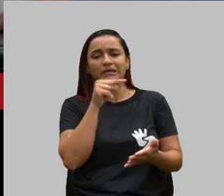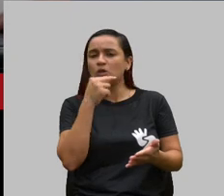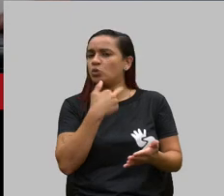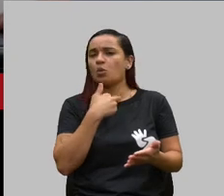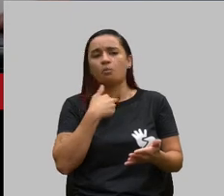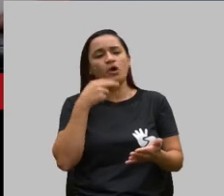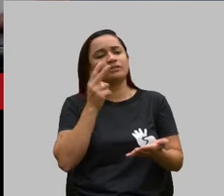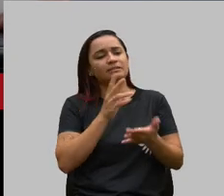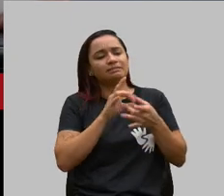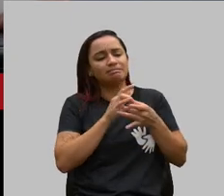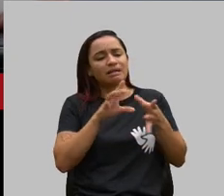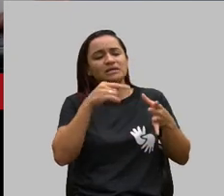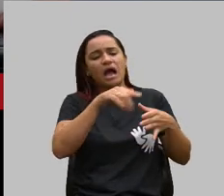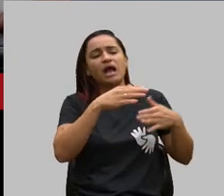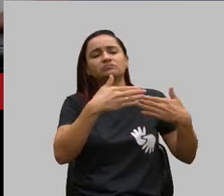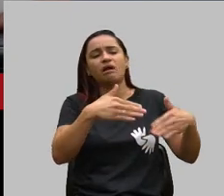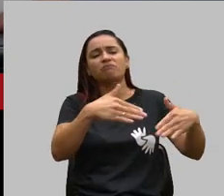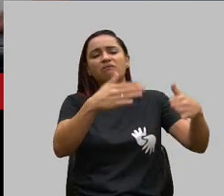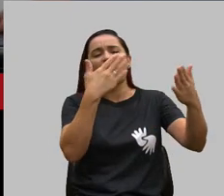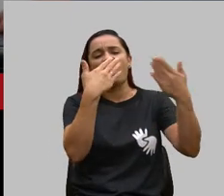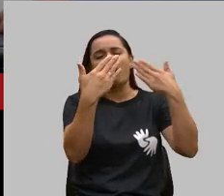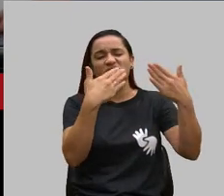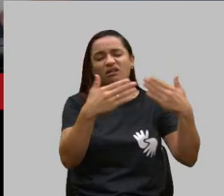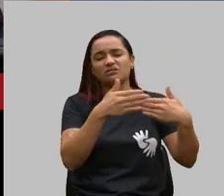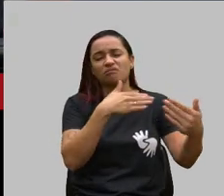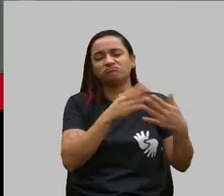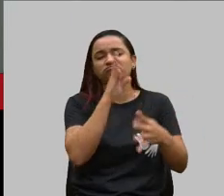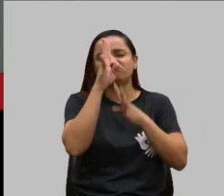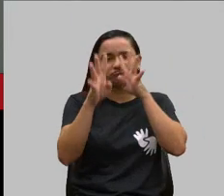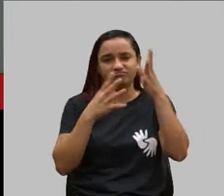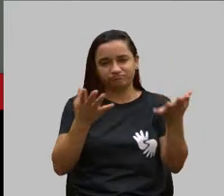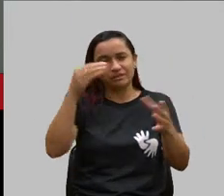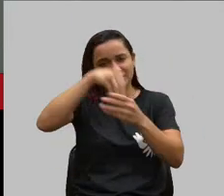analisado friamente nos nossos tribunais. Muito obrigado.